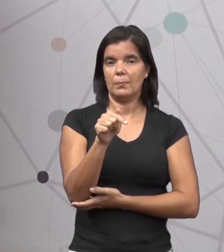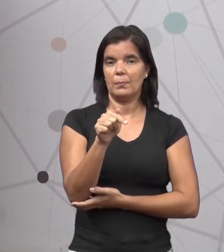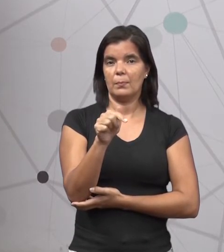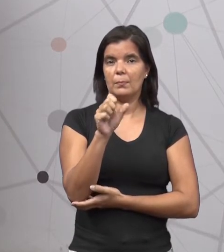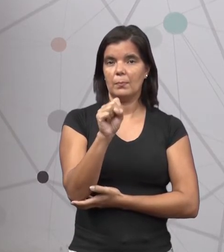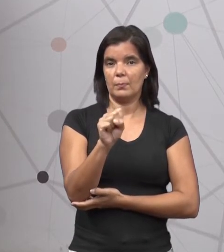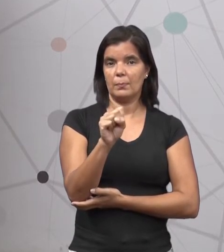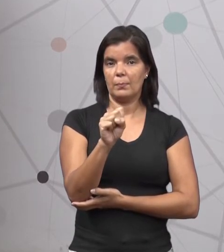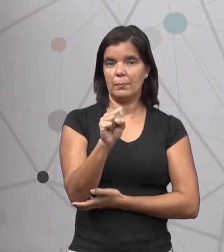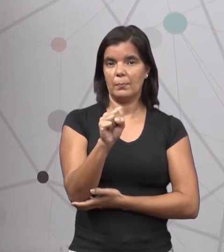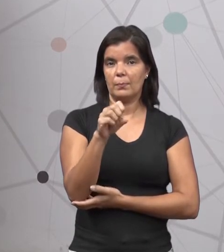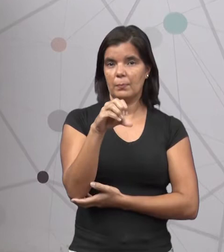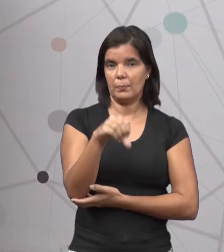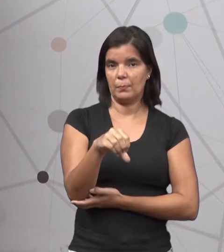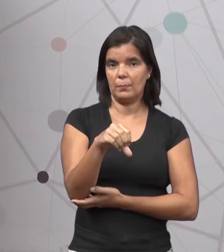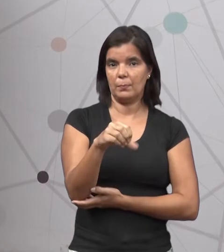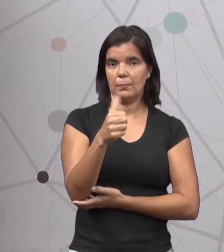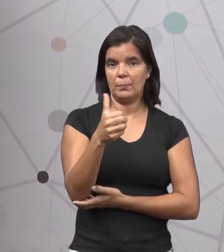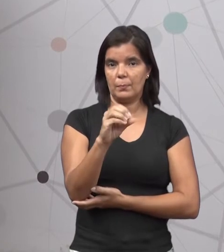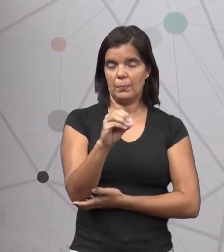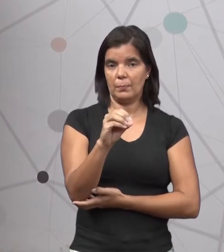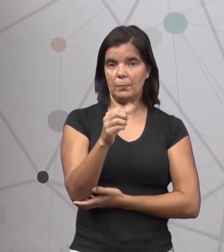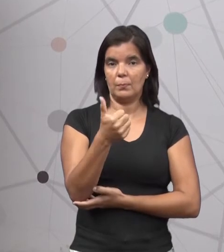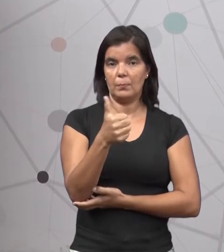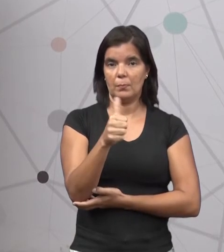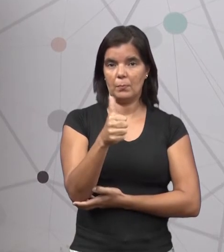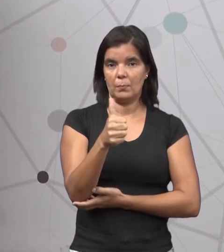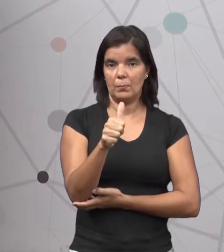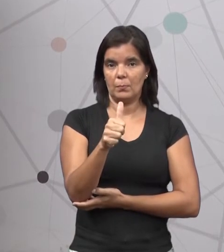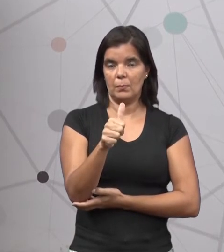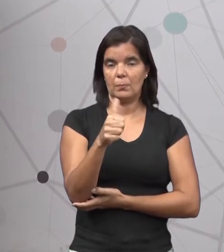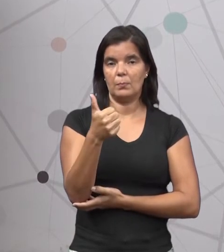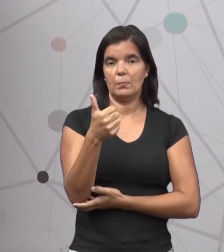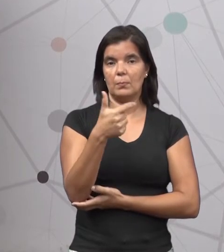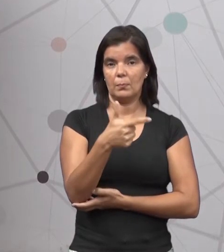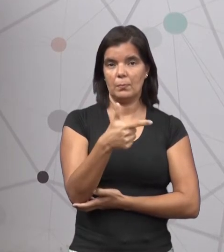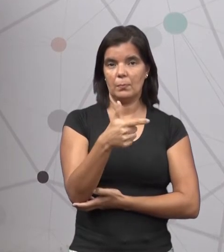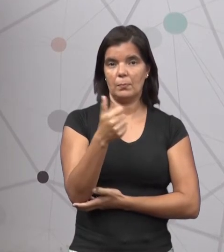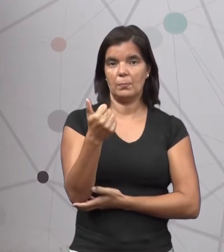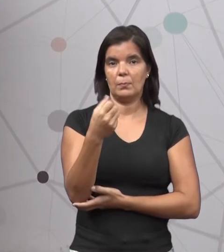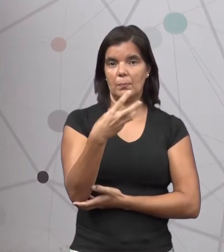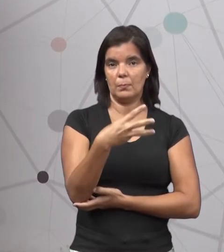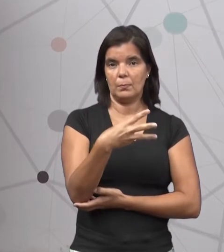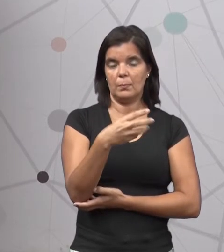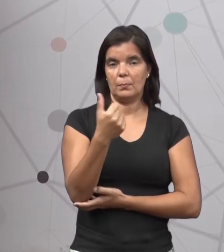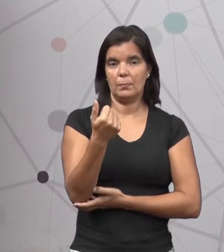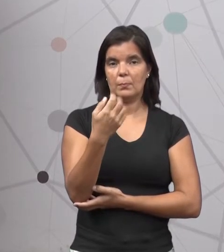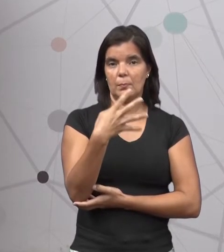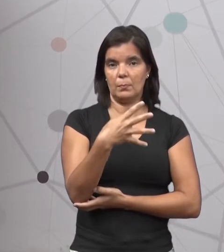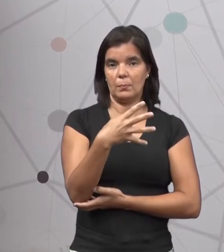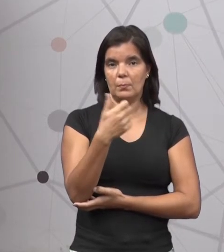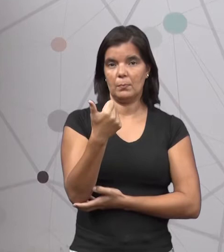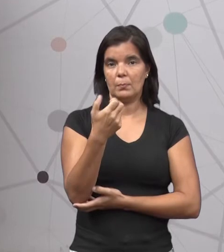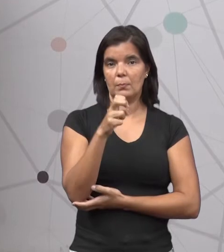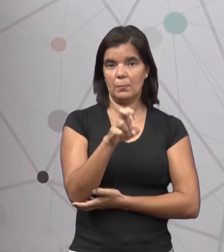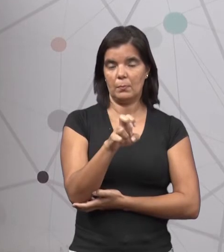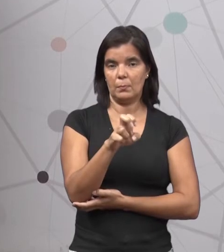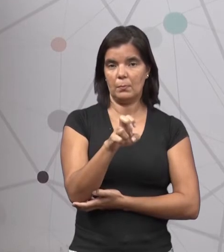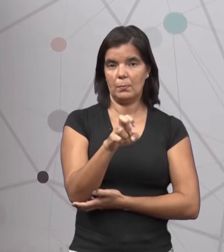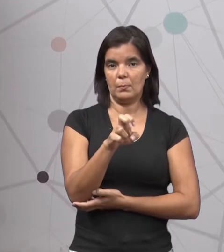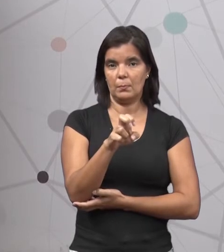Oito Nove Dez Onze Doze Treze Quatorze